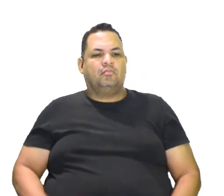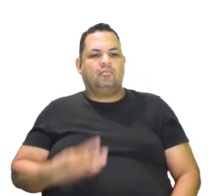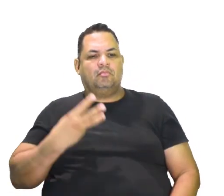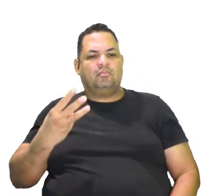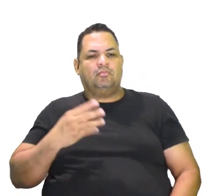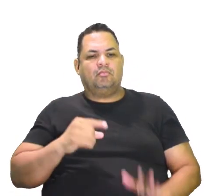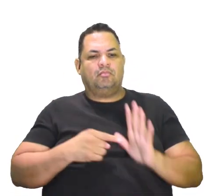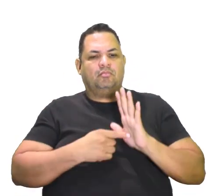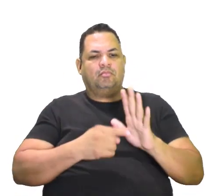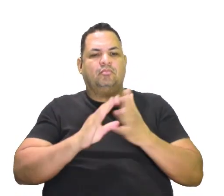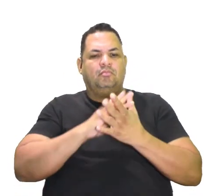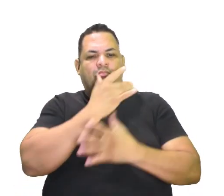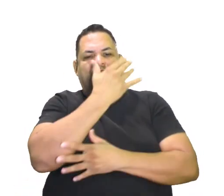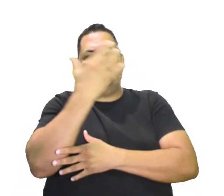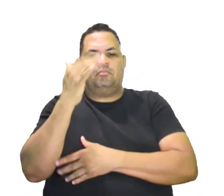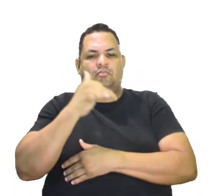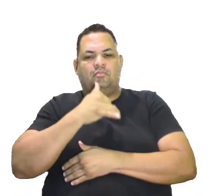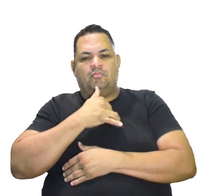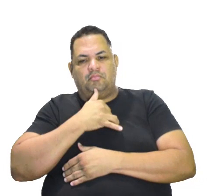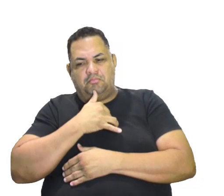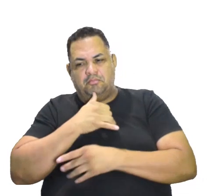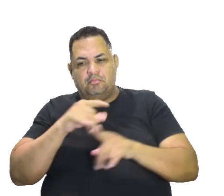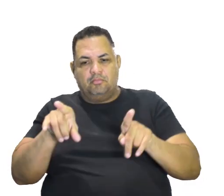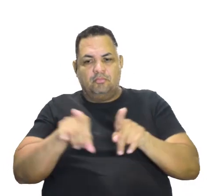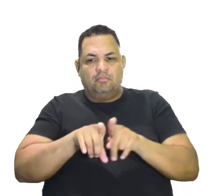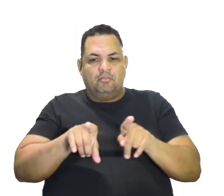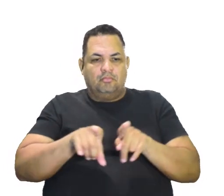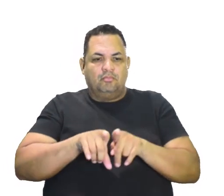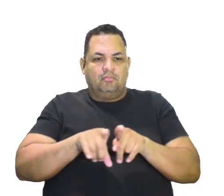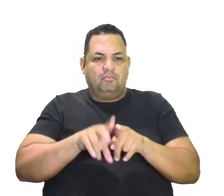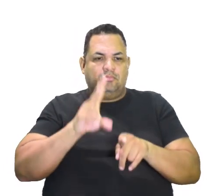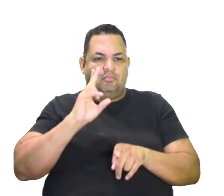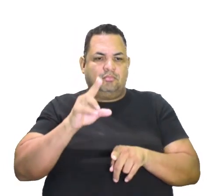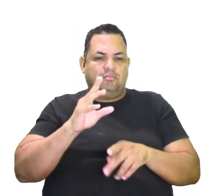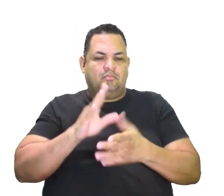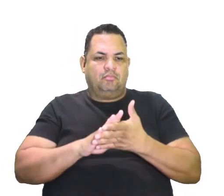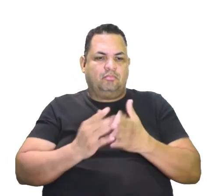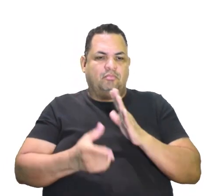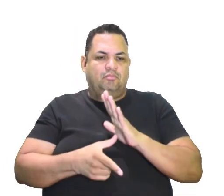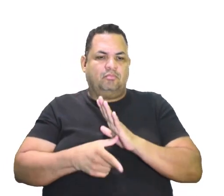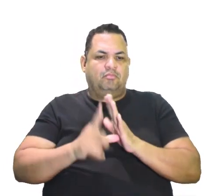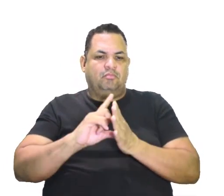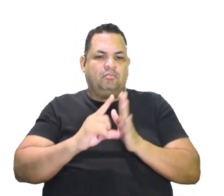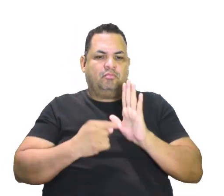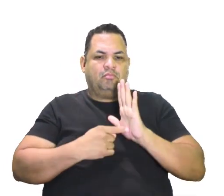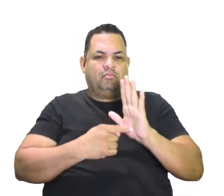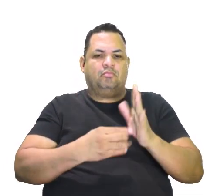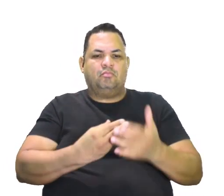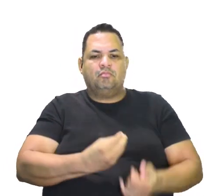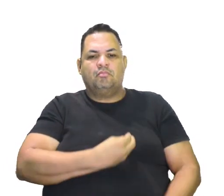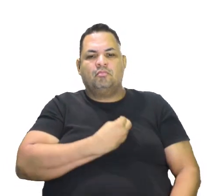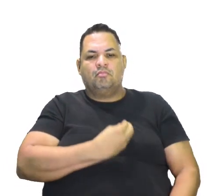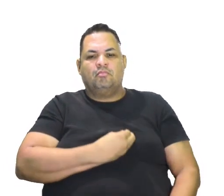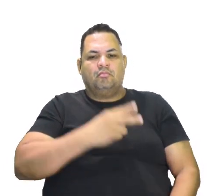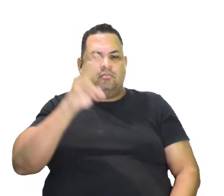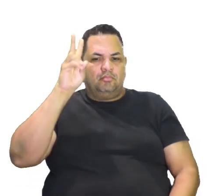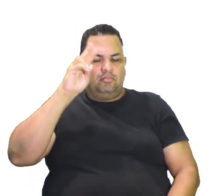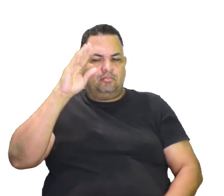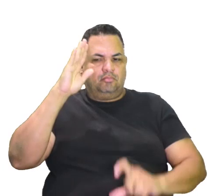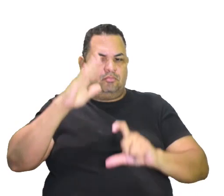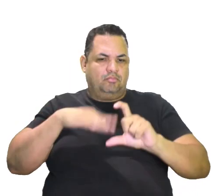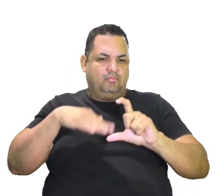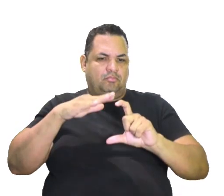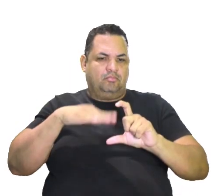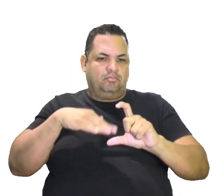que retratavam paisagens tristes, da mesma forma que os anteriores retratavam momentos